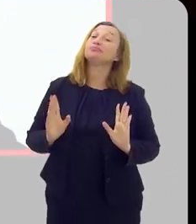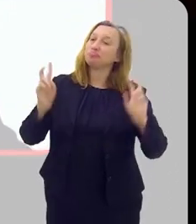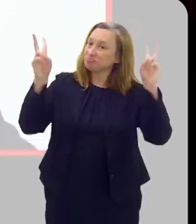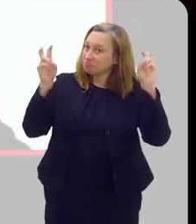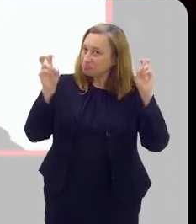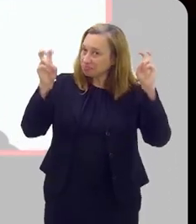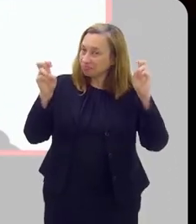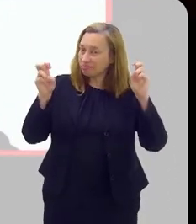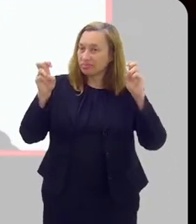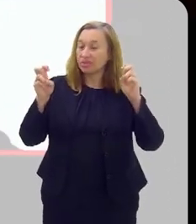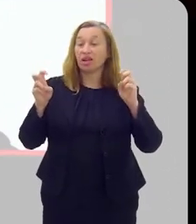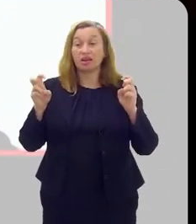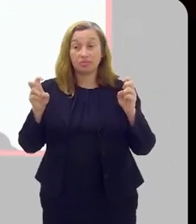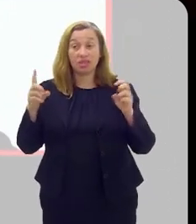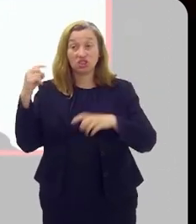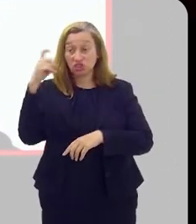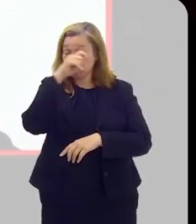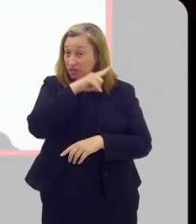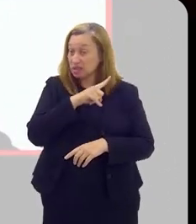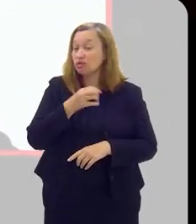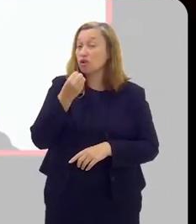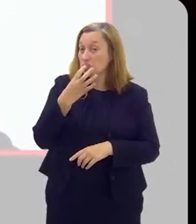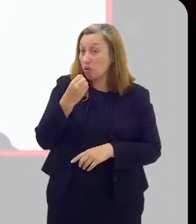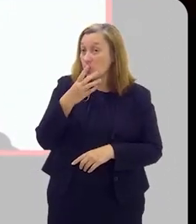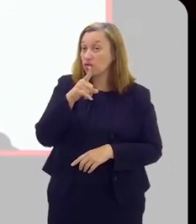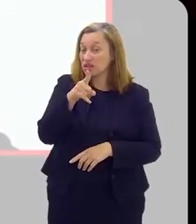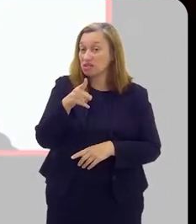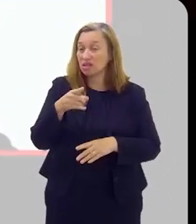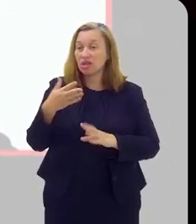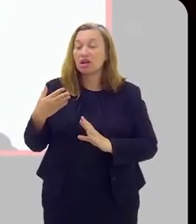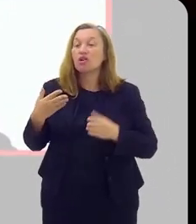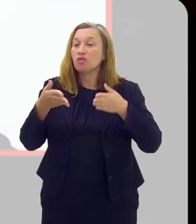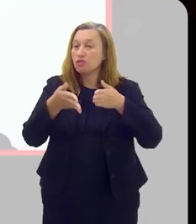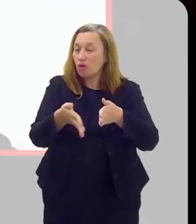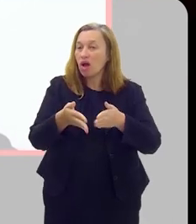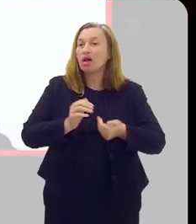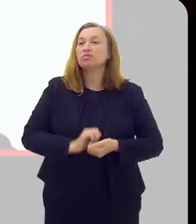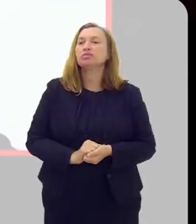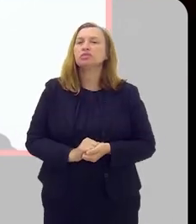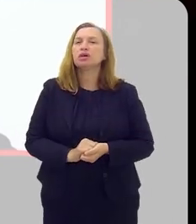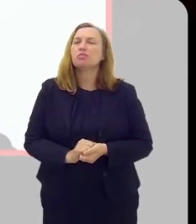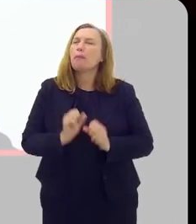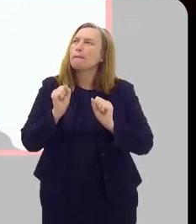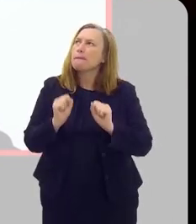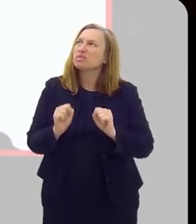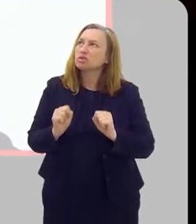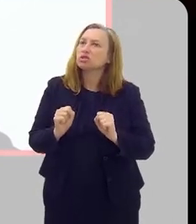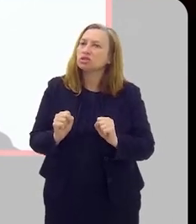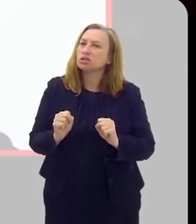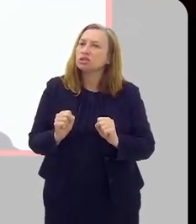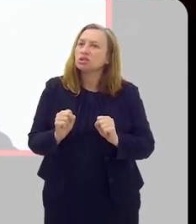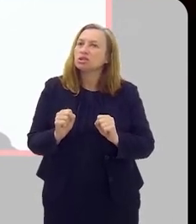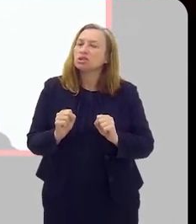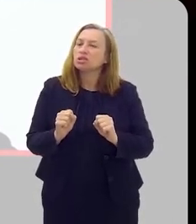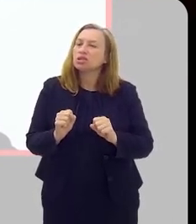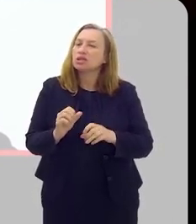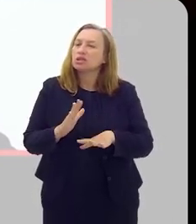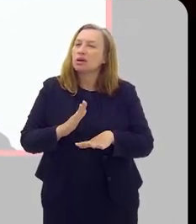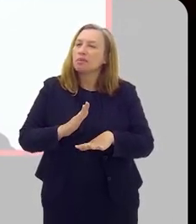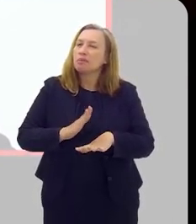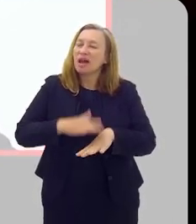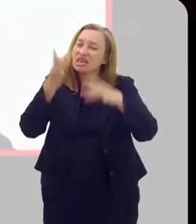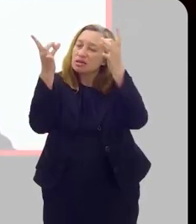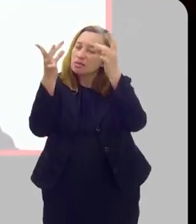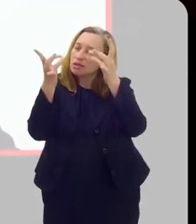É, esse é um tema muito polêmico mesmo, e foi muito legal você ter destacado ele, para a gente poder ser mais